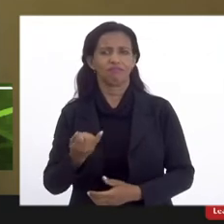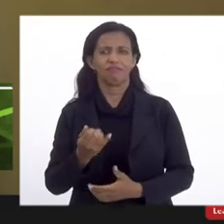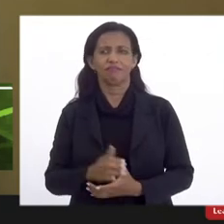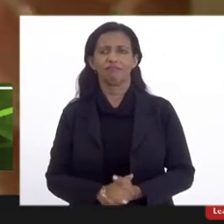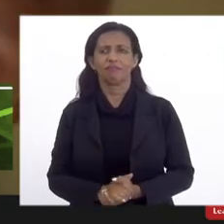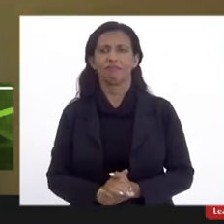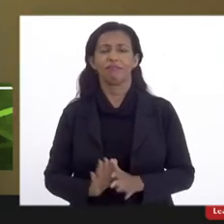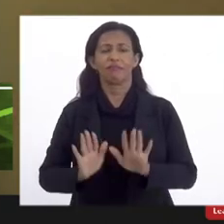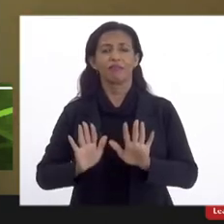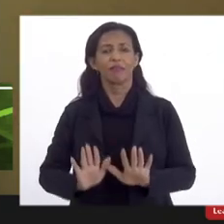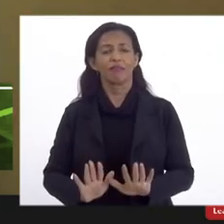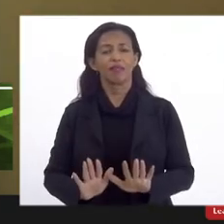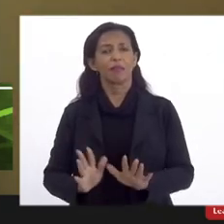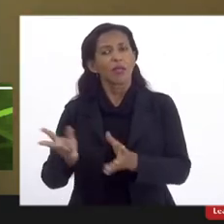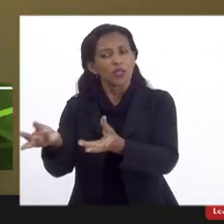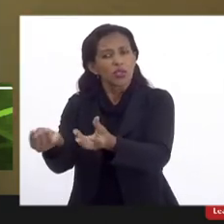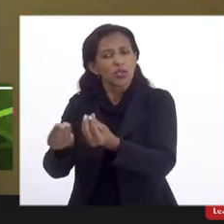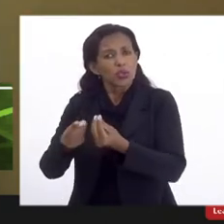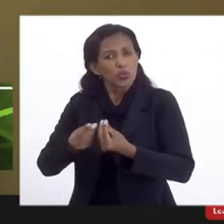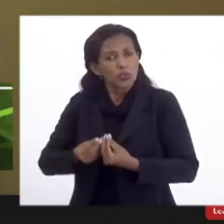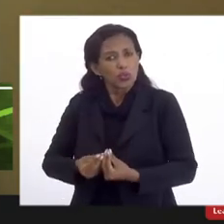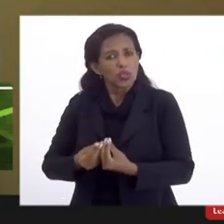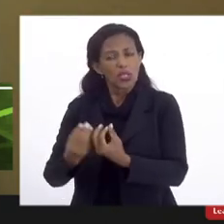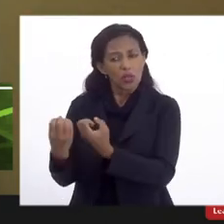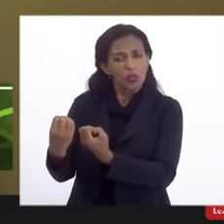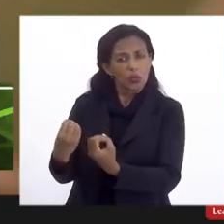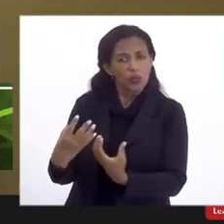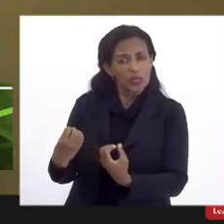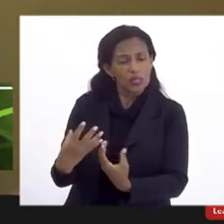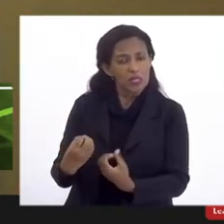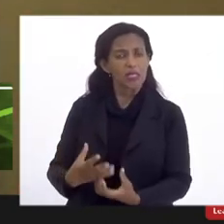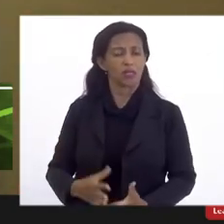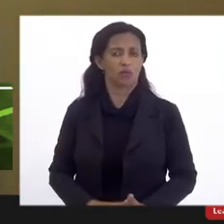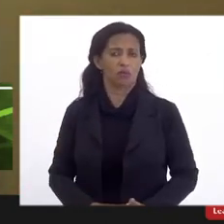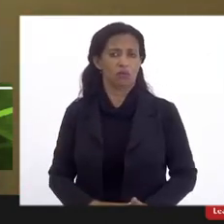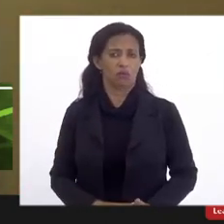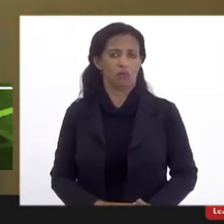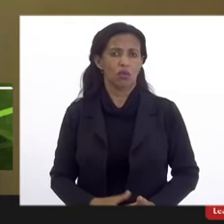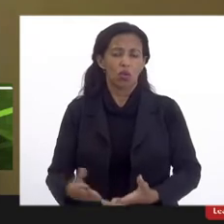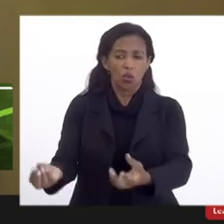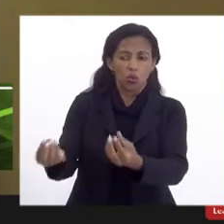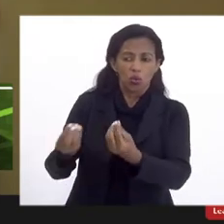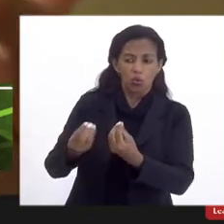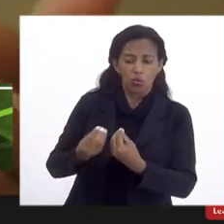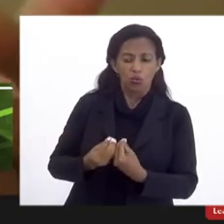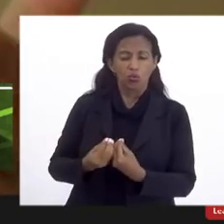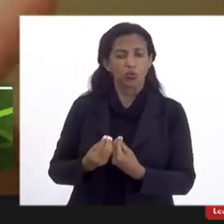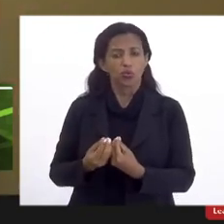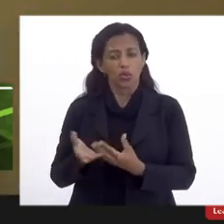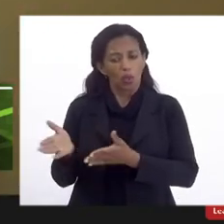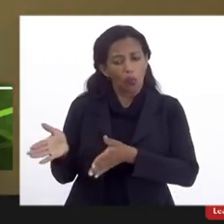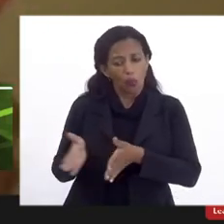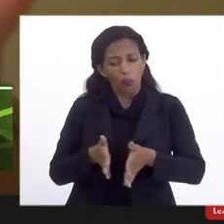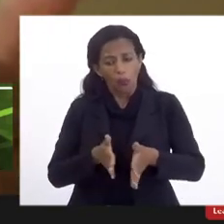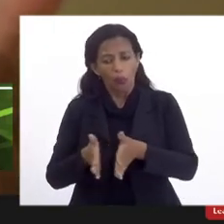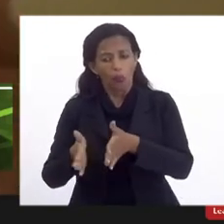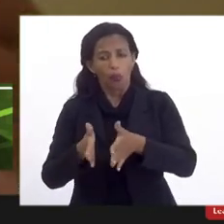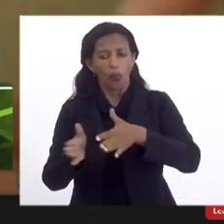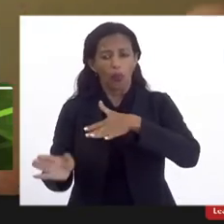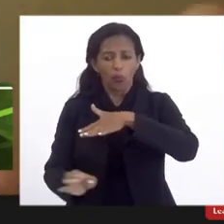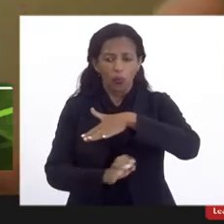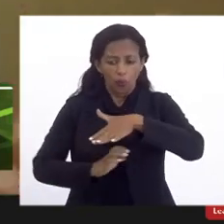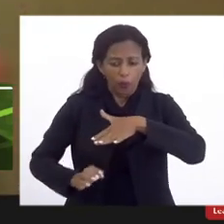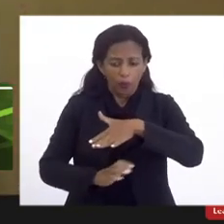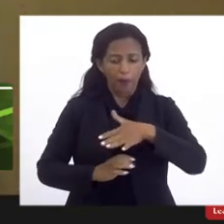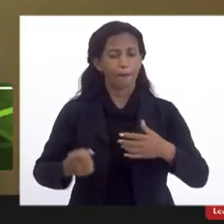mas que nos tragam o ensino, nos traga a educação, nos dê a orientação que o empresariado